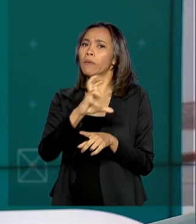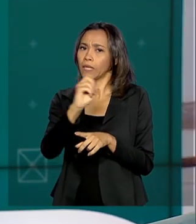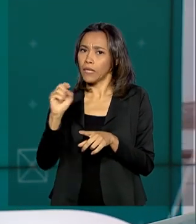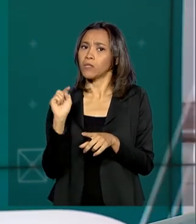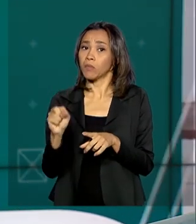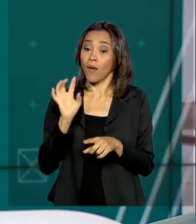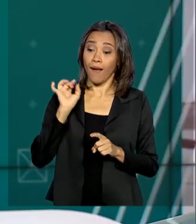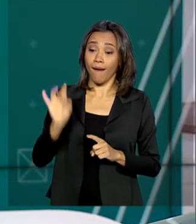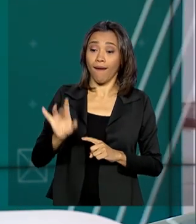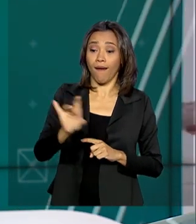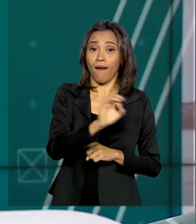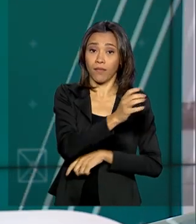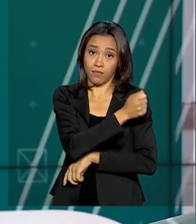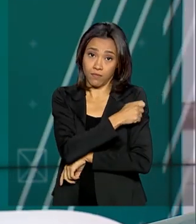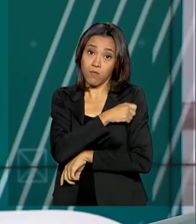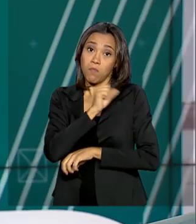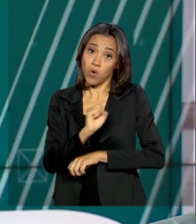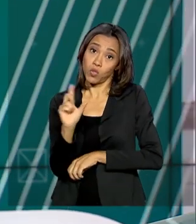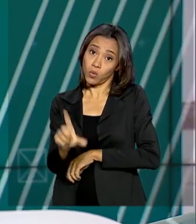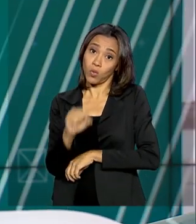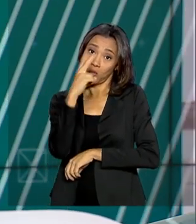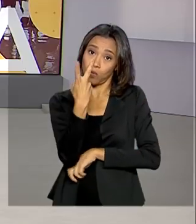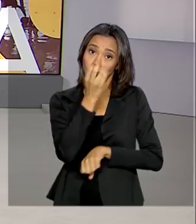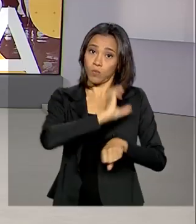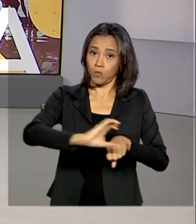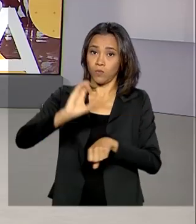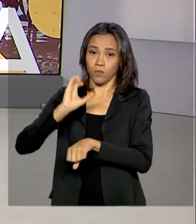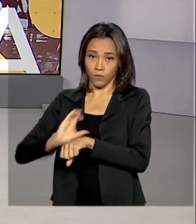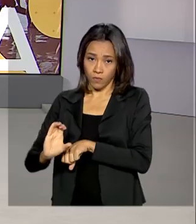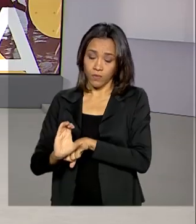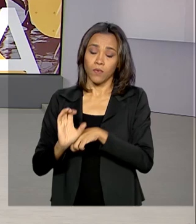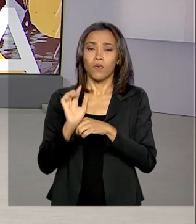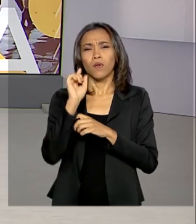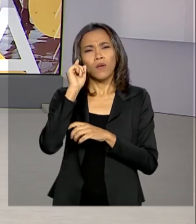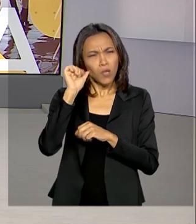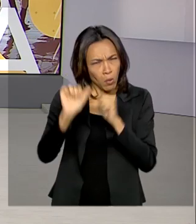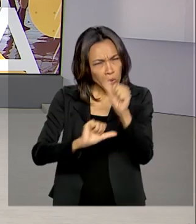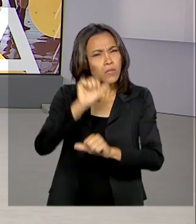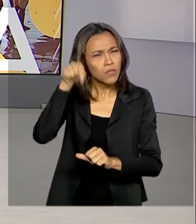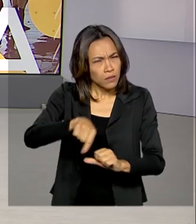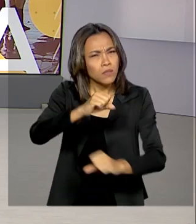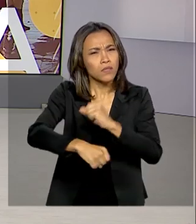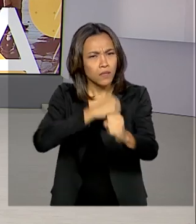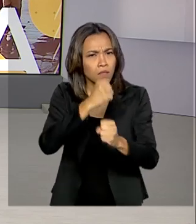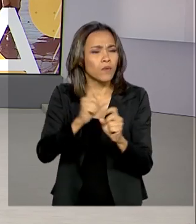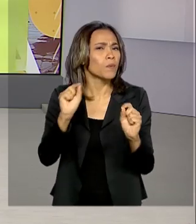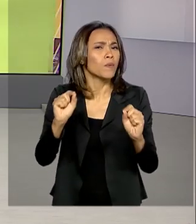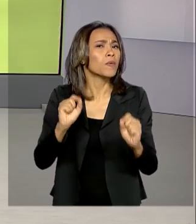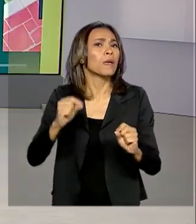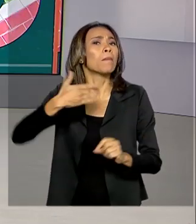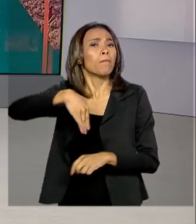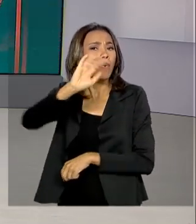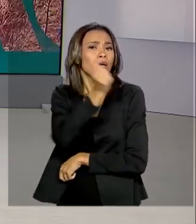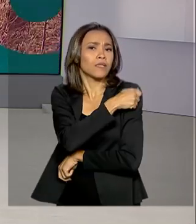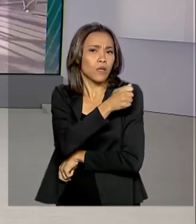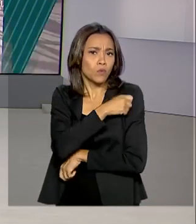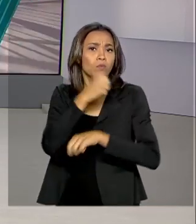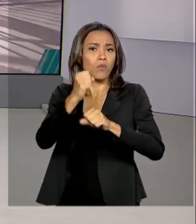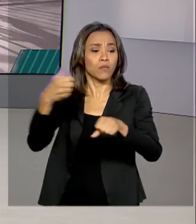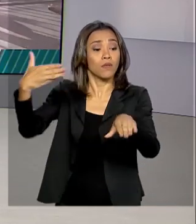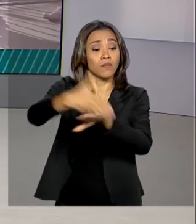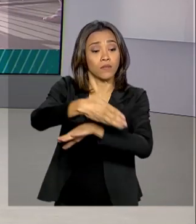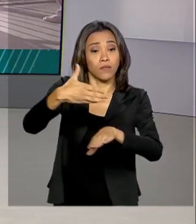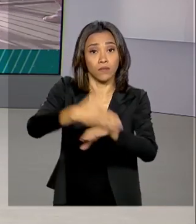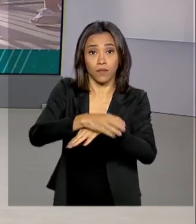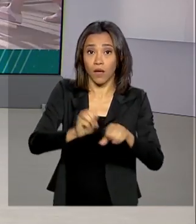pode selecionar até duas opções de curso. E uma mudança este ano permite que mais estudantes acessem o site